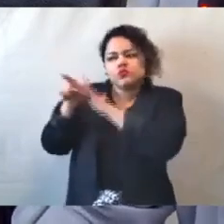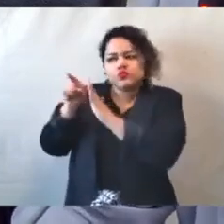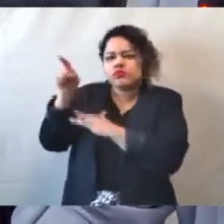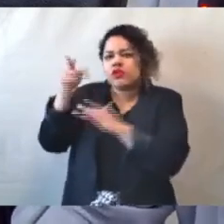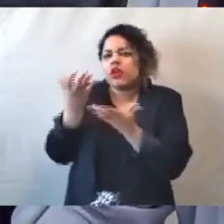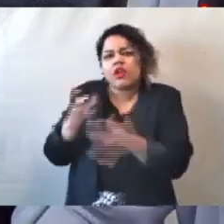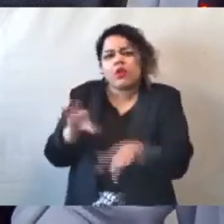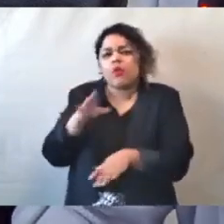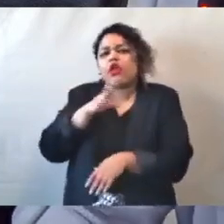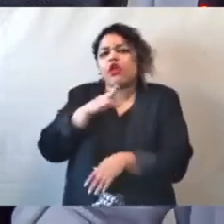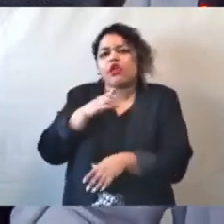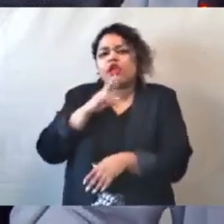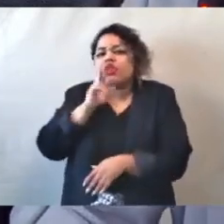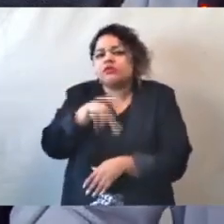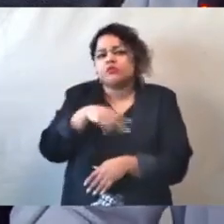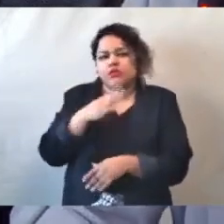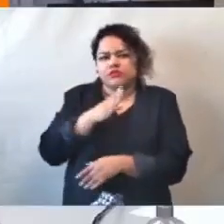silêncio.